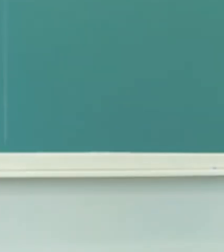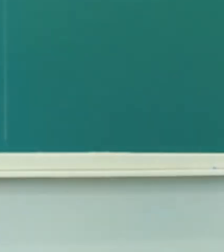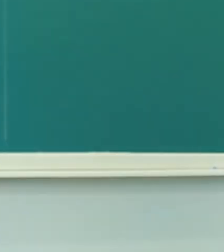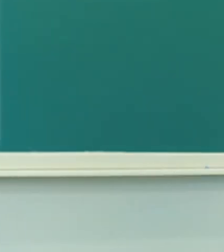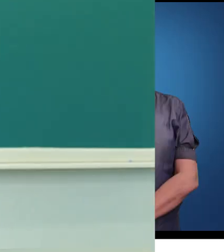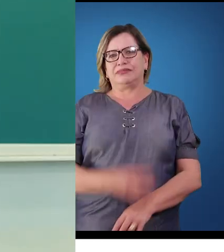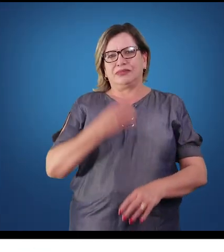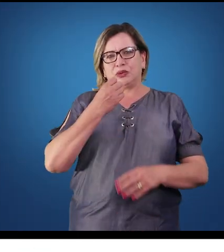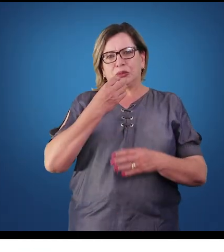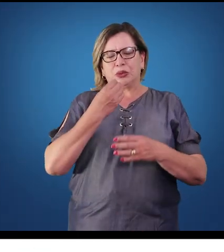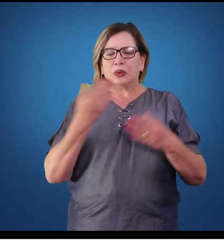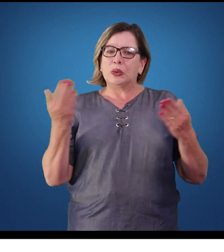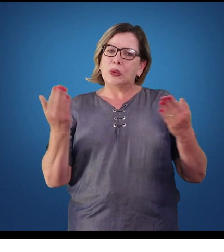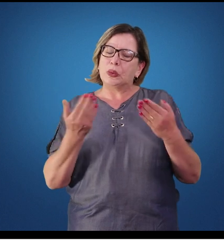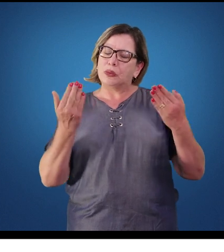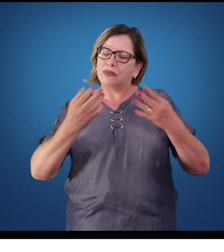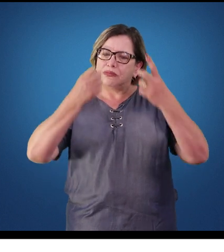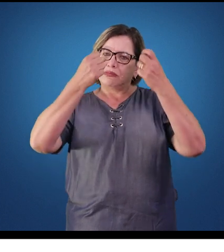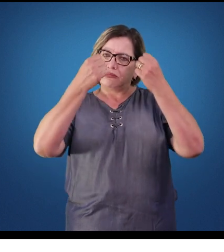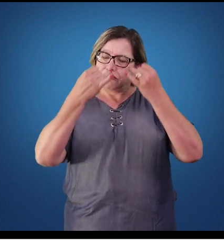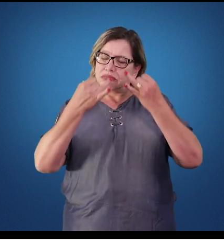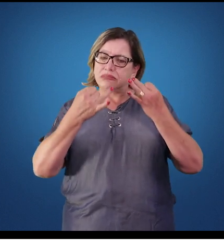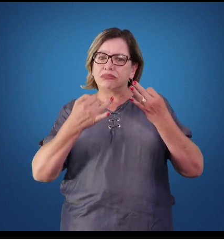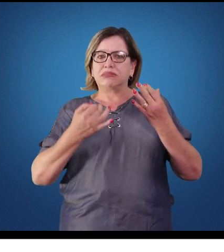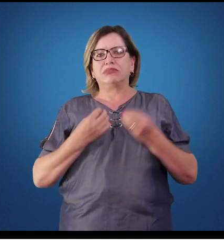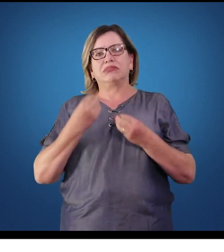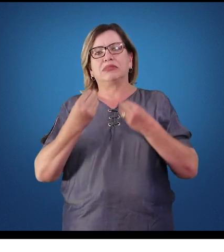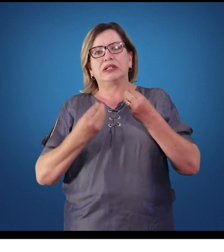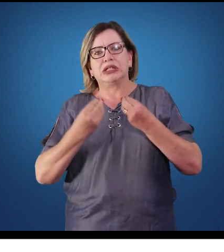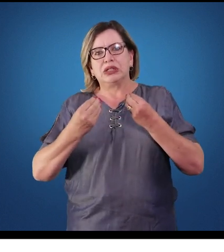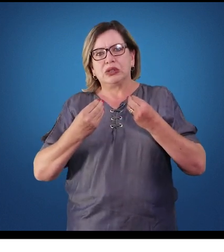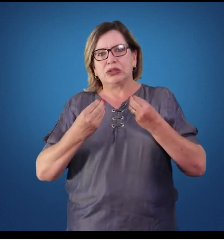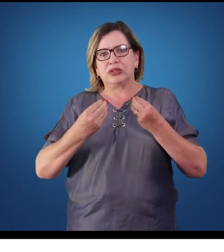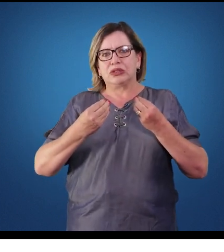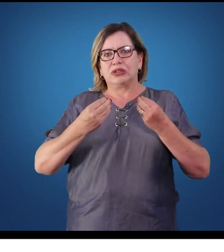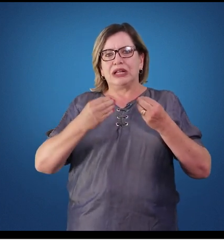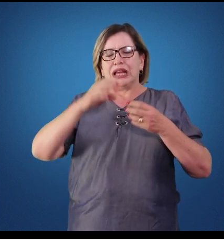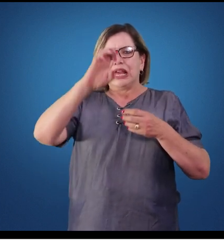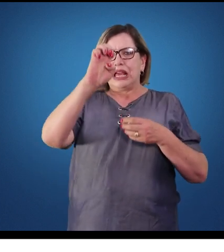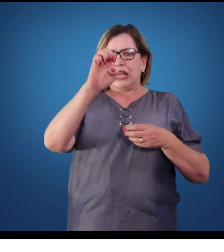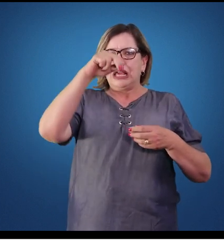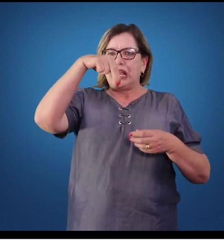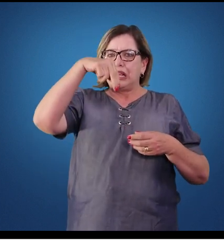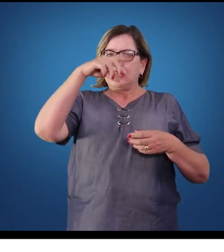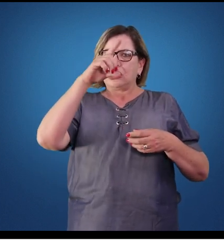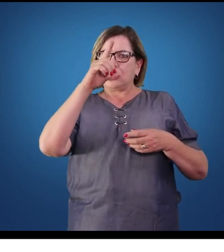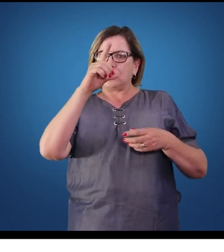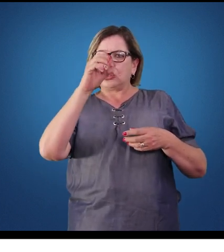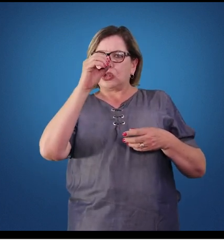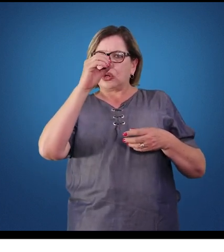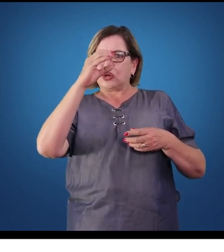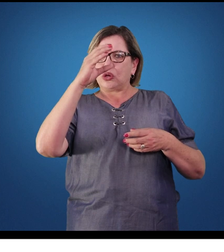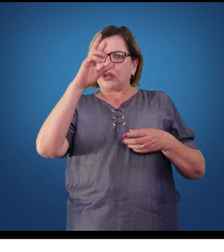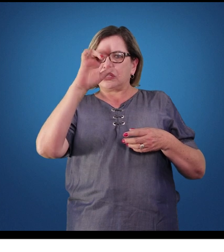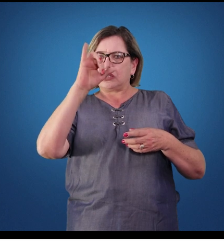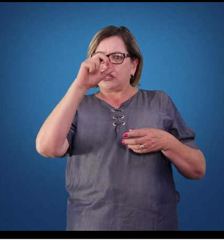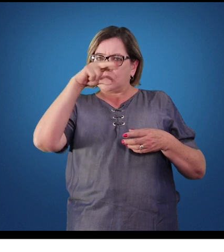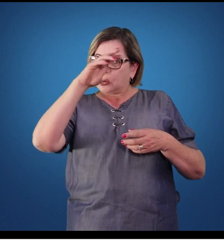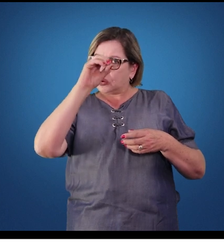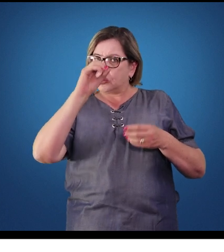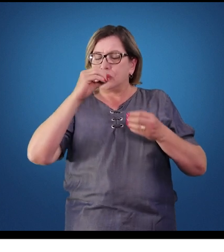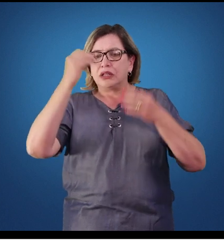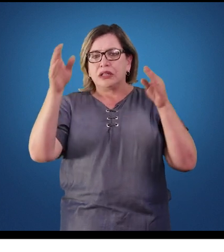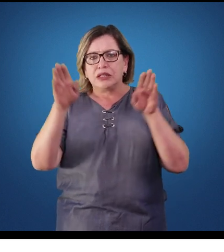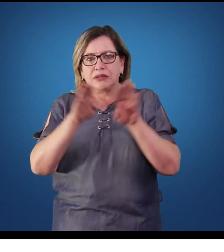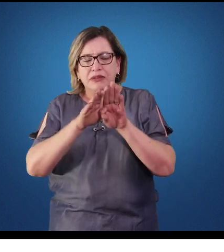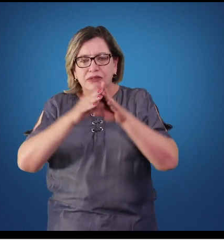Bom, hoje veremos o sistema endócrino, um pequeno resumo sobre o sistema endócrino